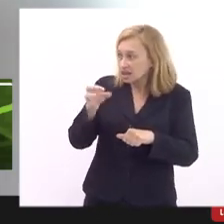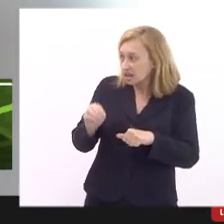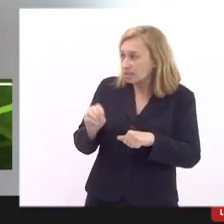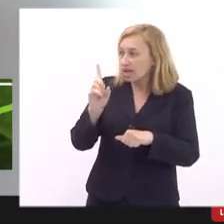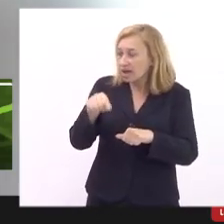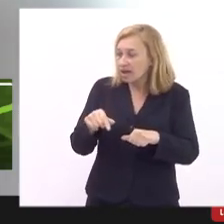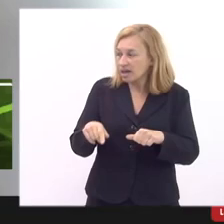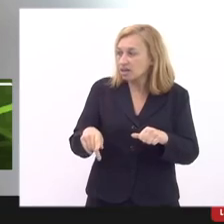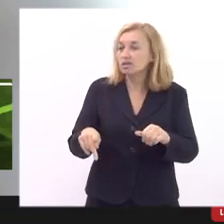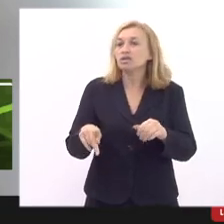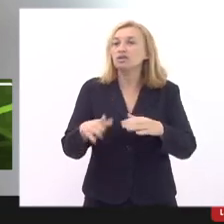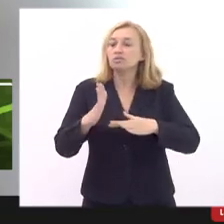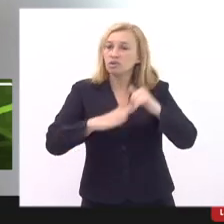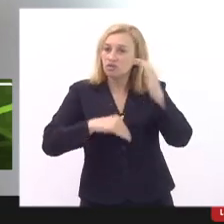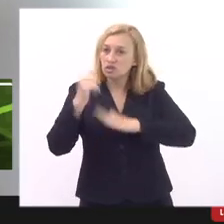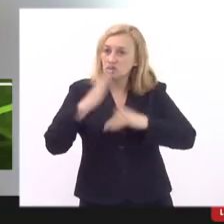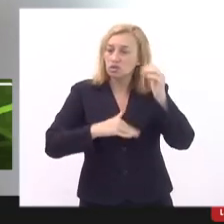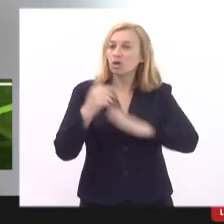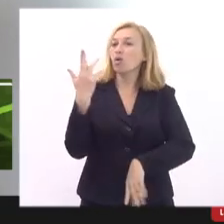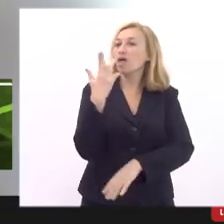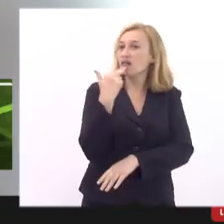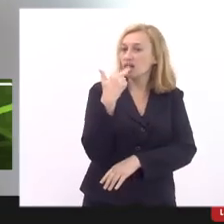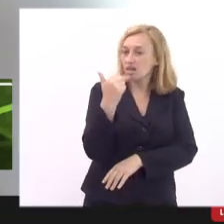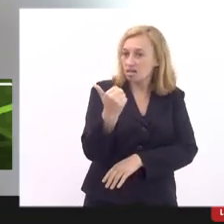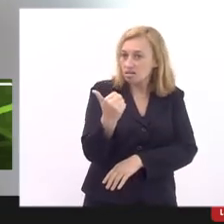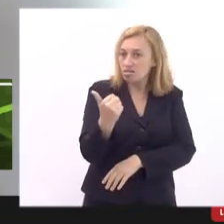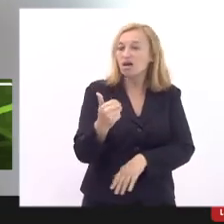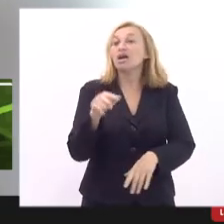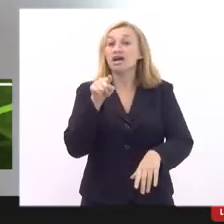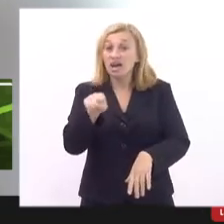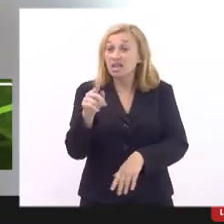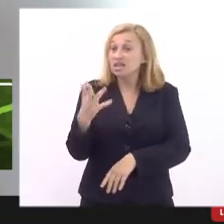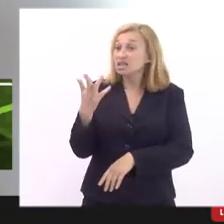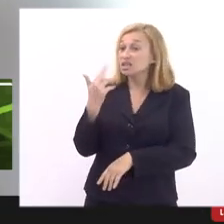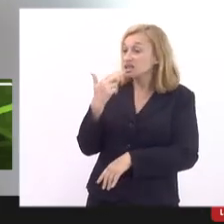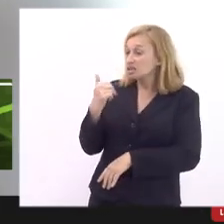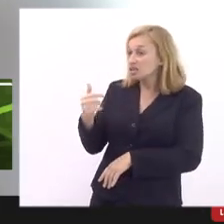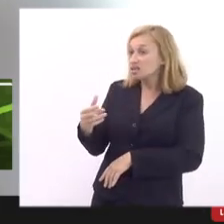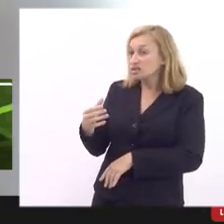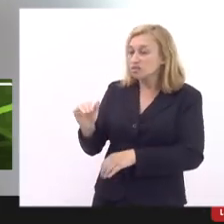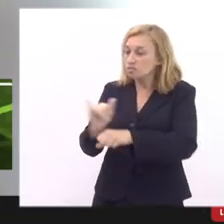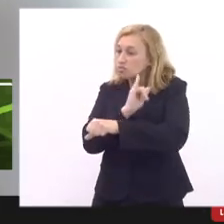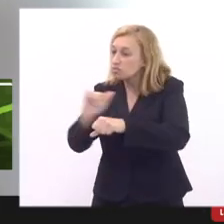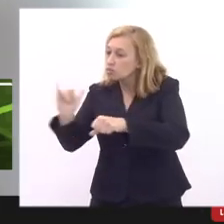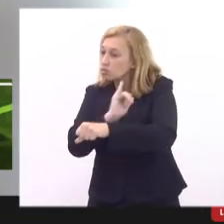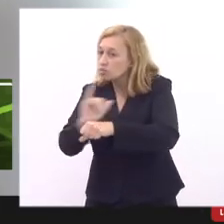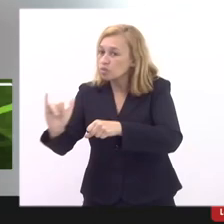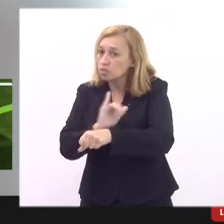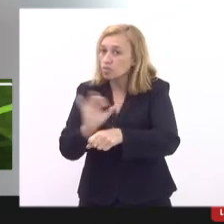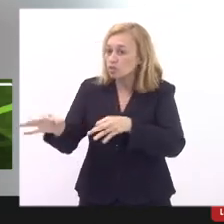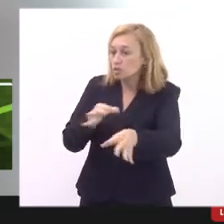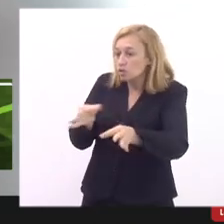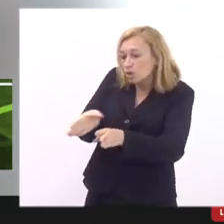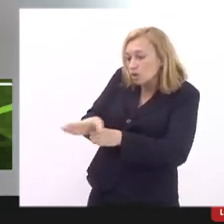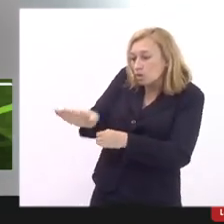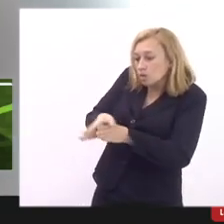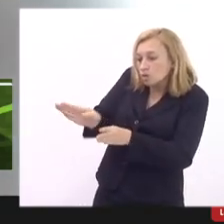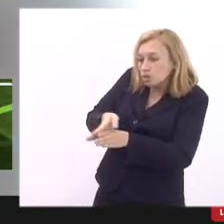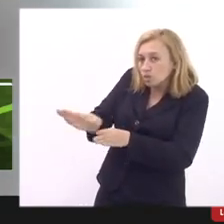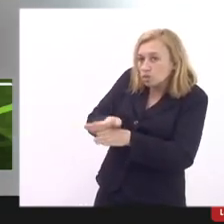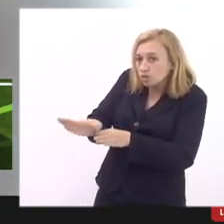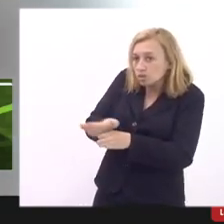profissional nutricionista e que esse nutricionista que planeja o cardápio precisa dar as orientações e as